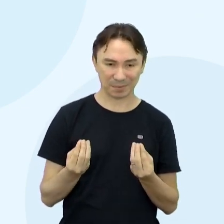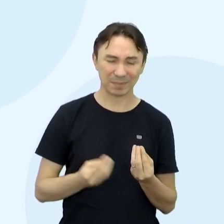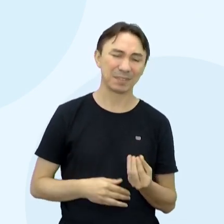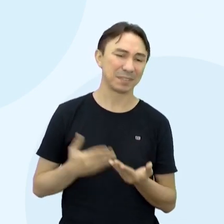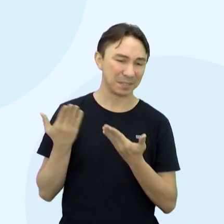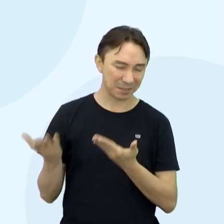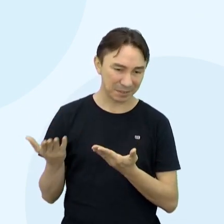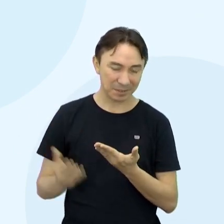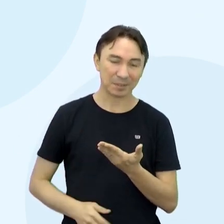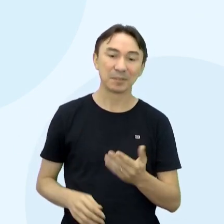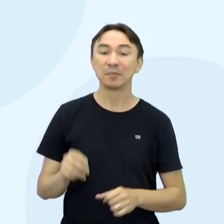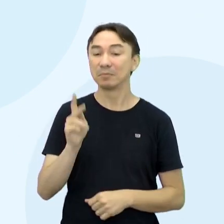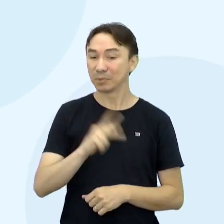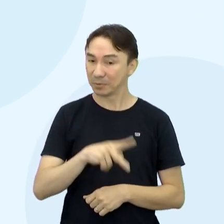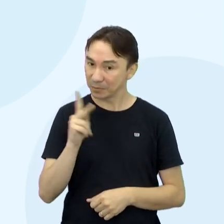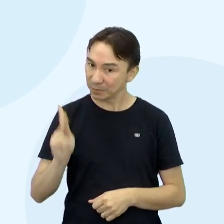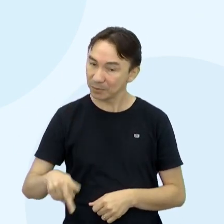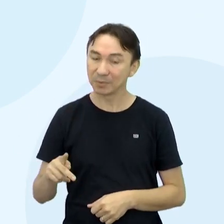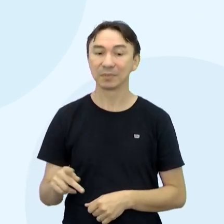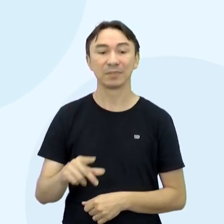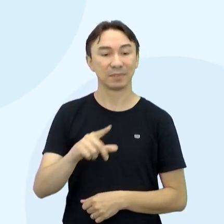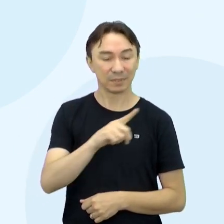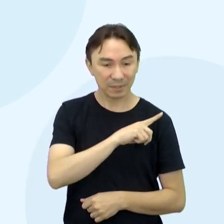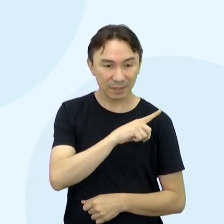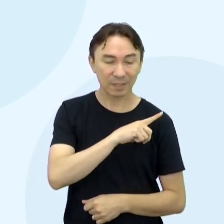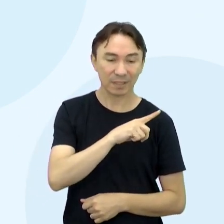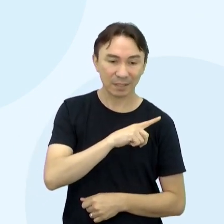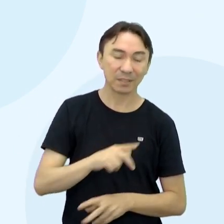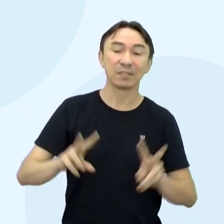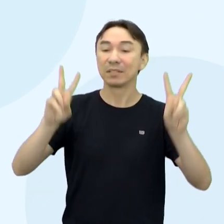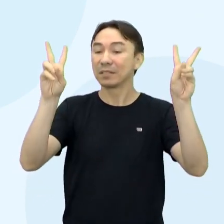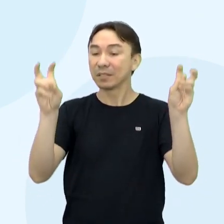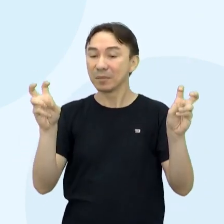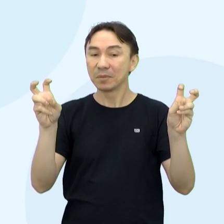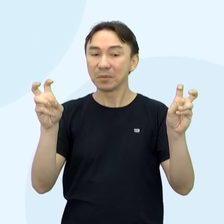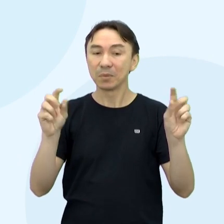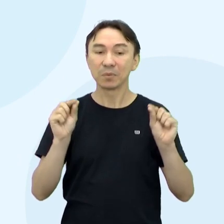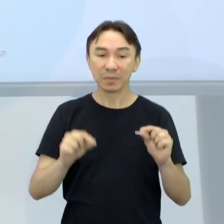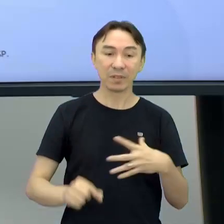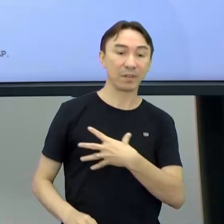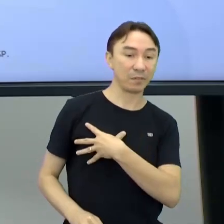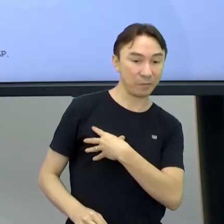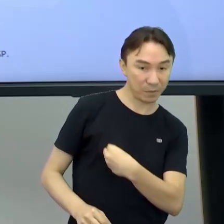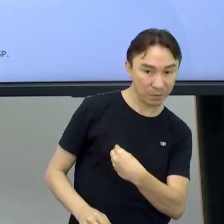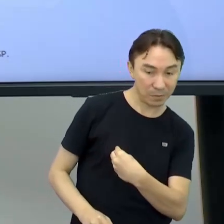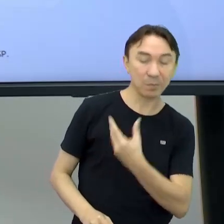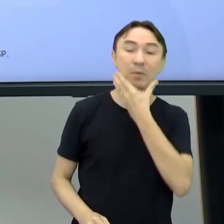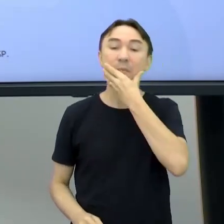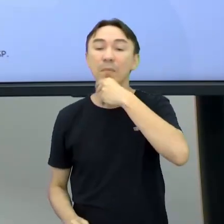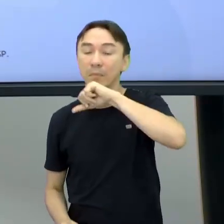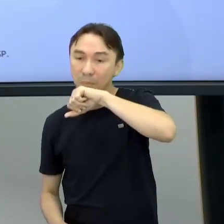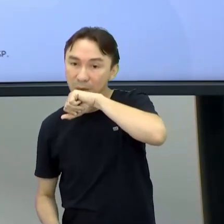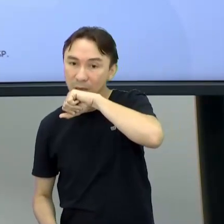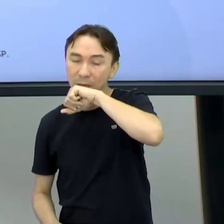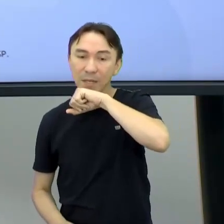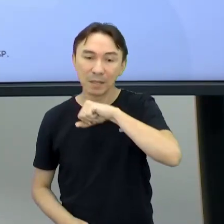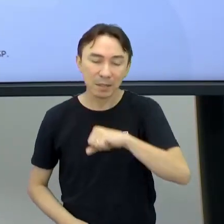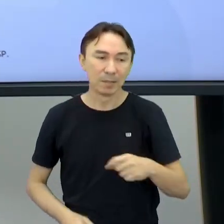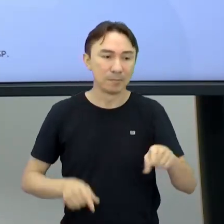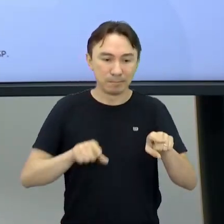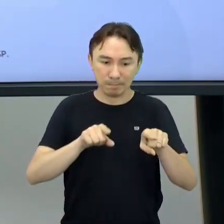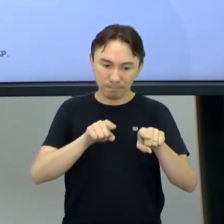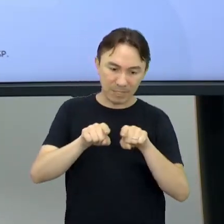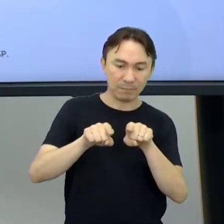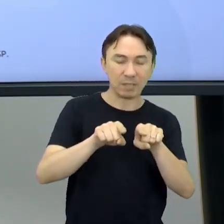intitulou essa crônica como Filho, pai, rivalidade à parte Rivalidade à parte Nós lemos a do professor